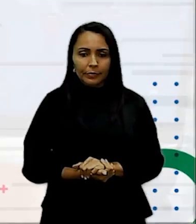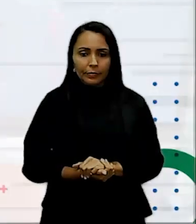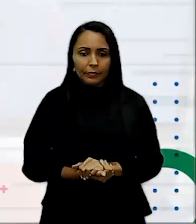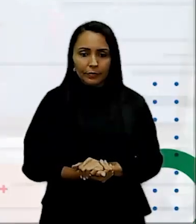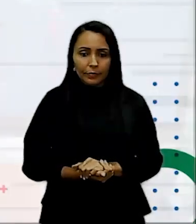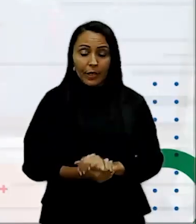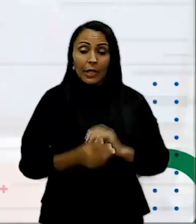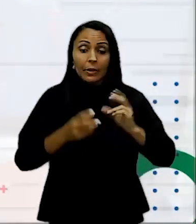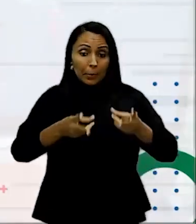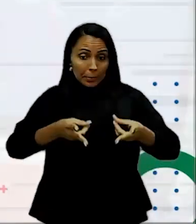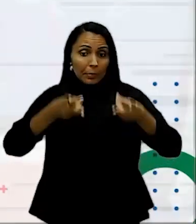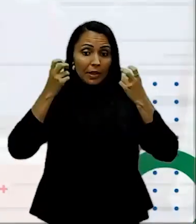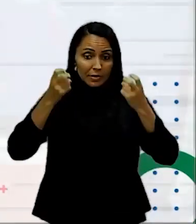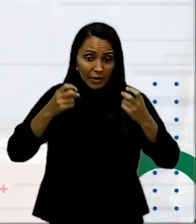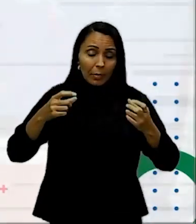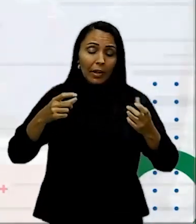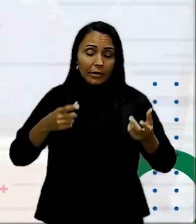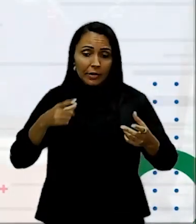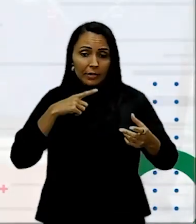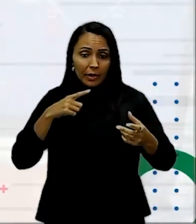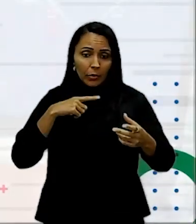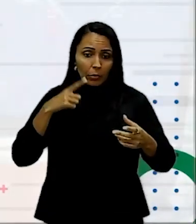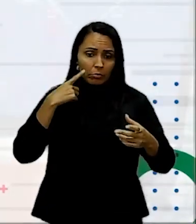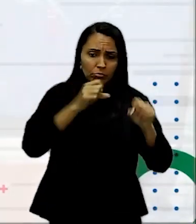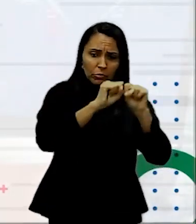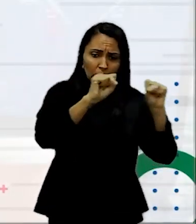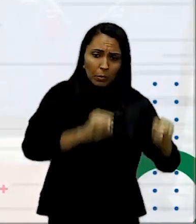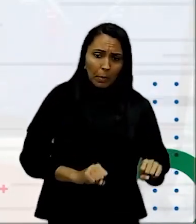Percebam que Existe um certo Padrão